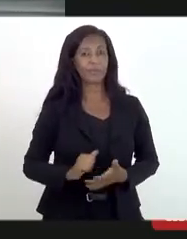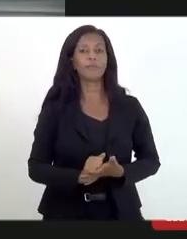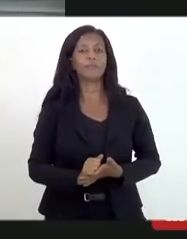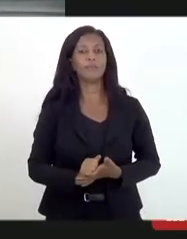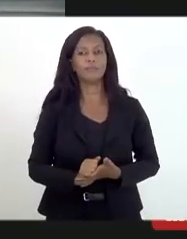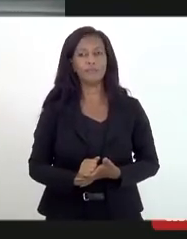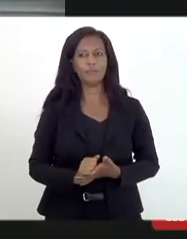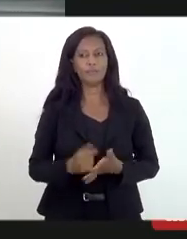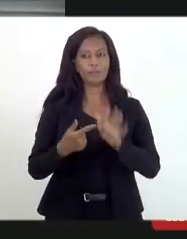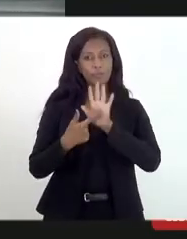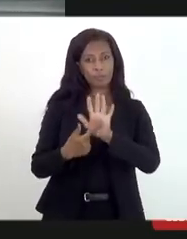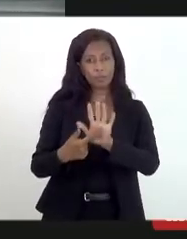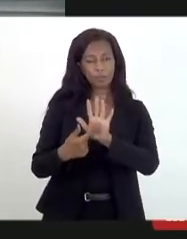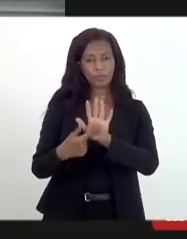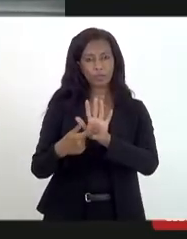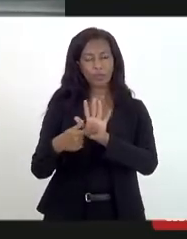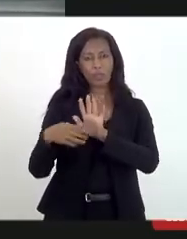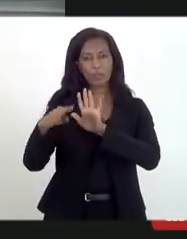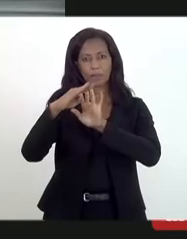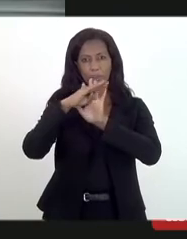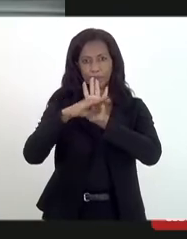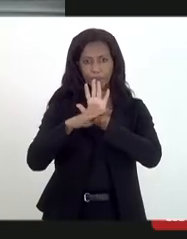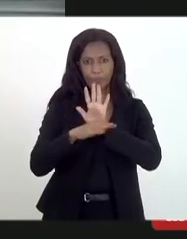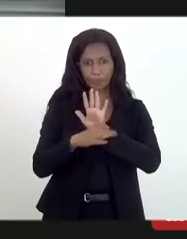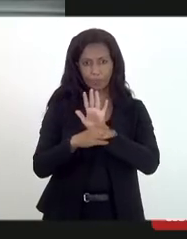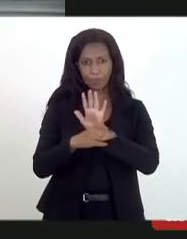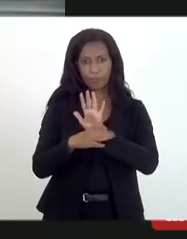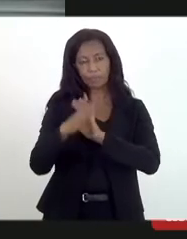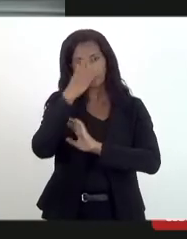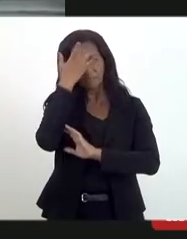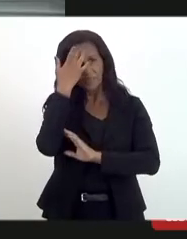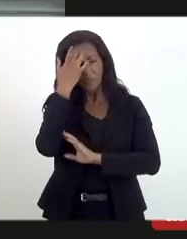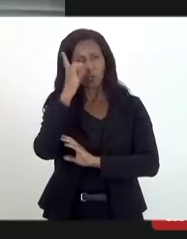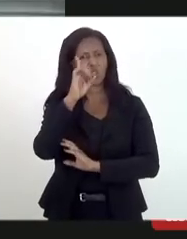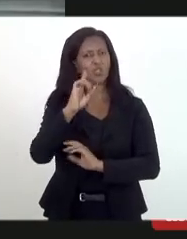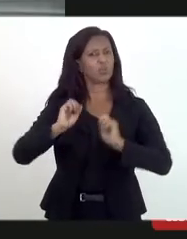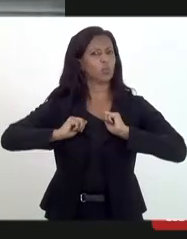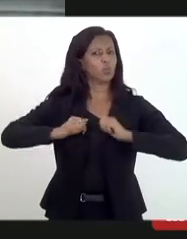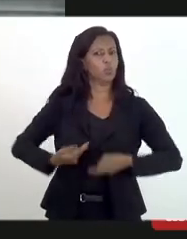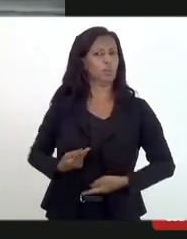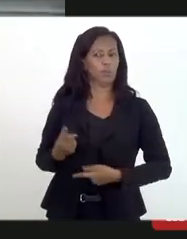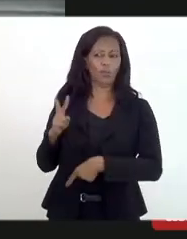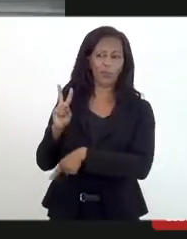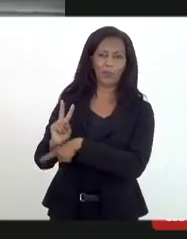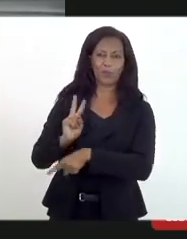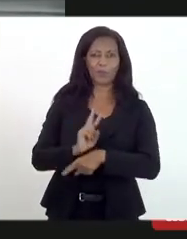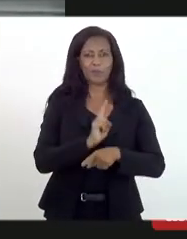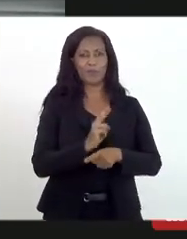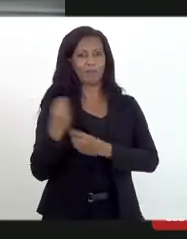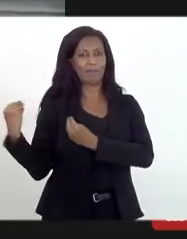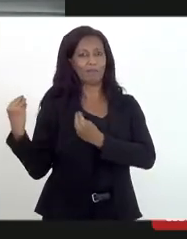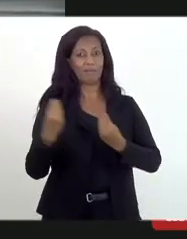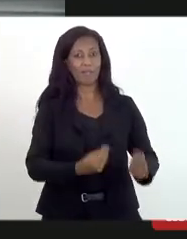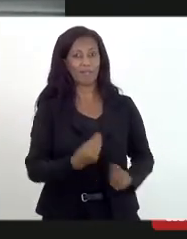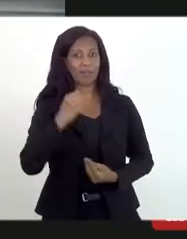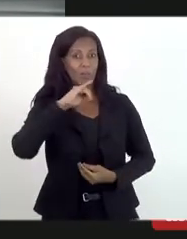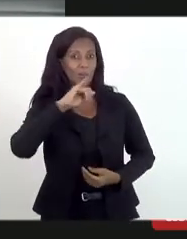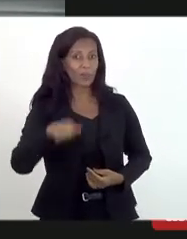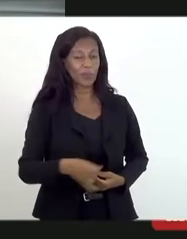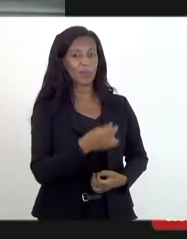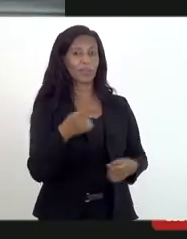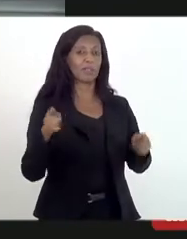criando o programa de defensores e defensoras de direitos humanos, também trazendo a possibilidade